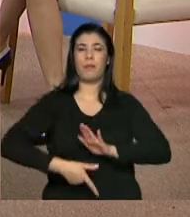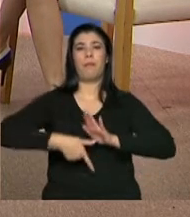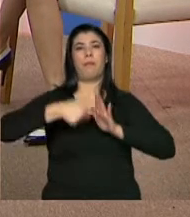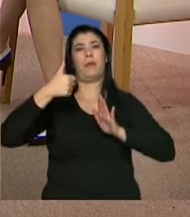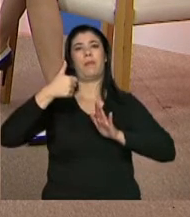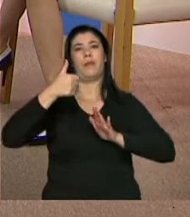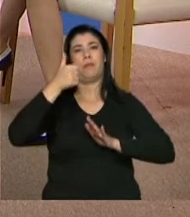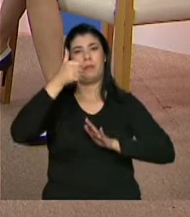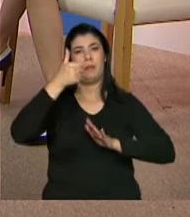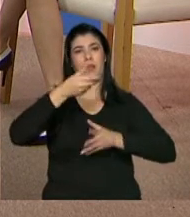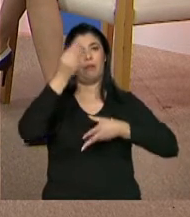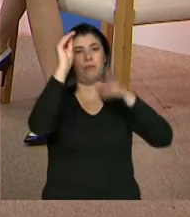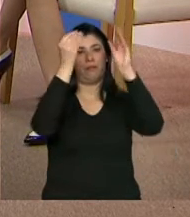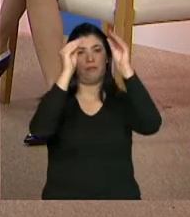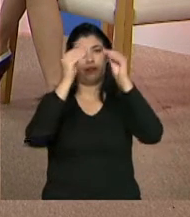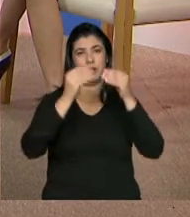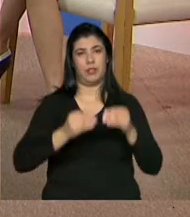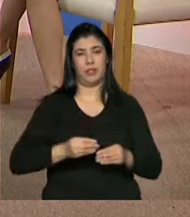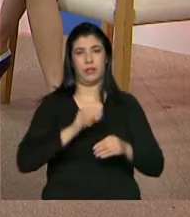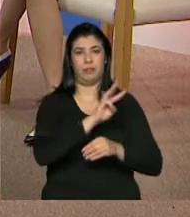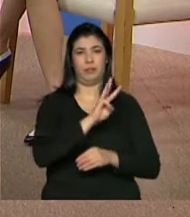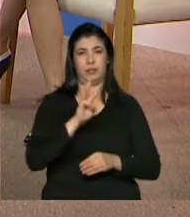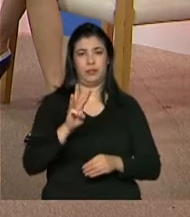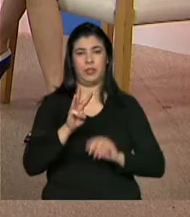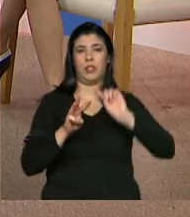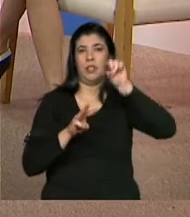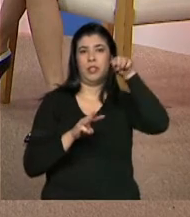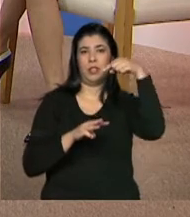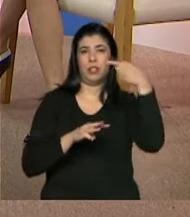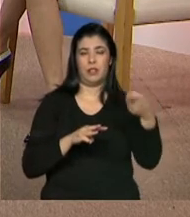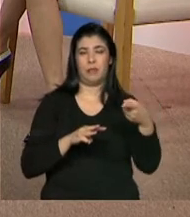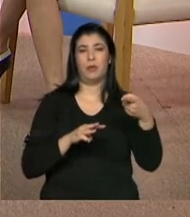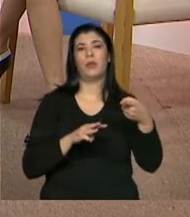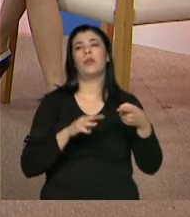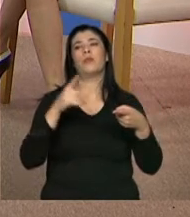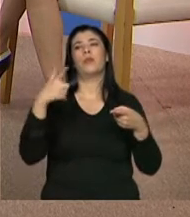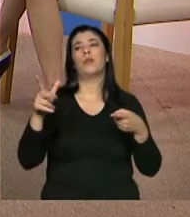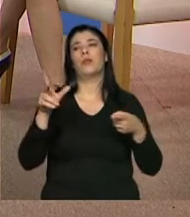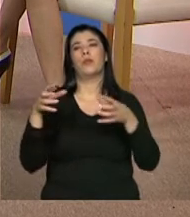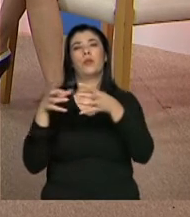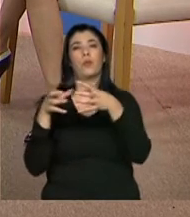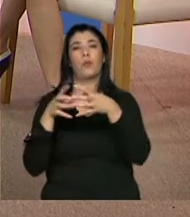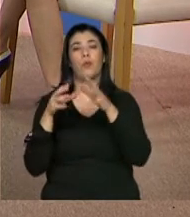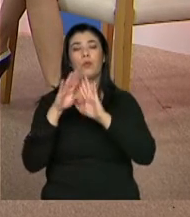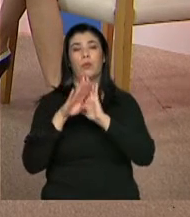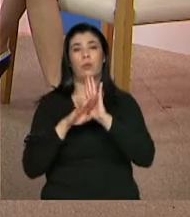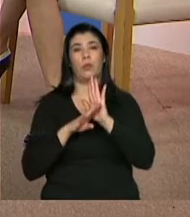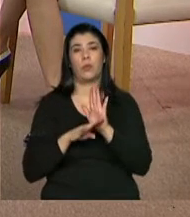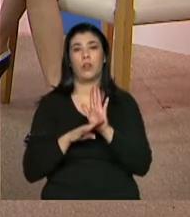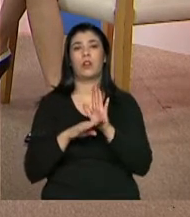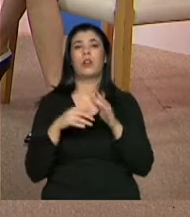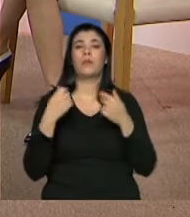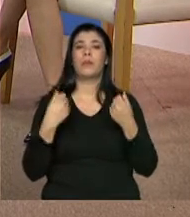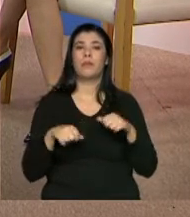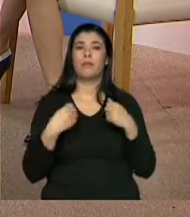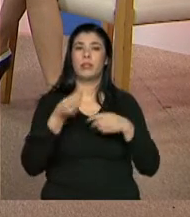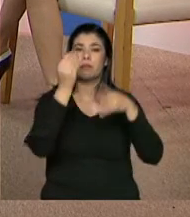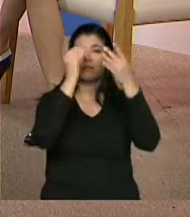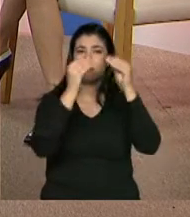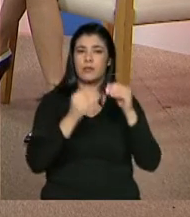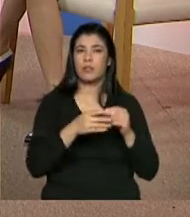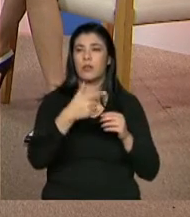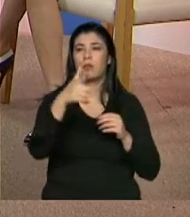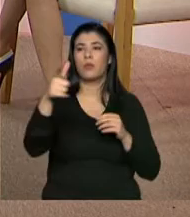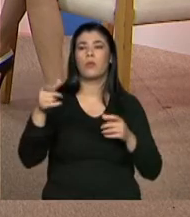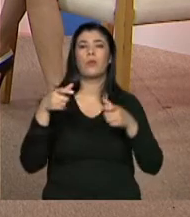é um passo. Para alguns, ela vai ser um passo de concessão, efetivamente, mas tendo que buscar outras portinhas,